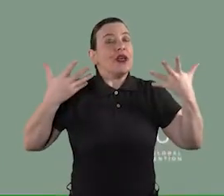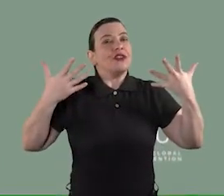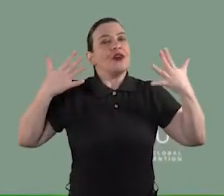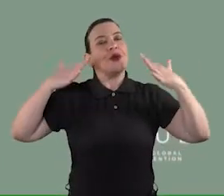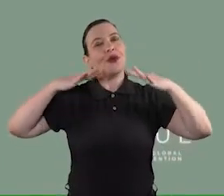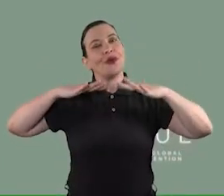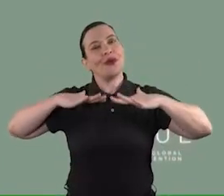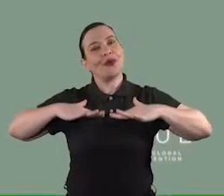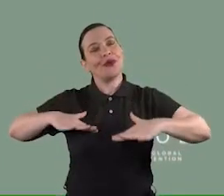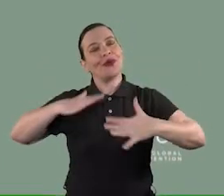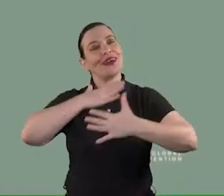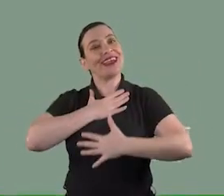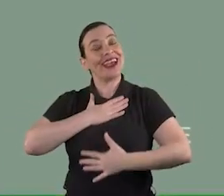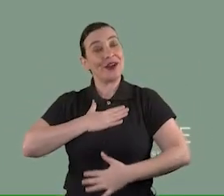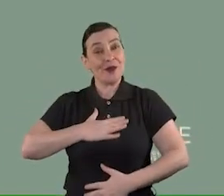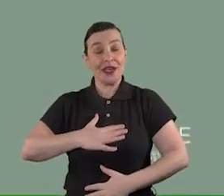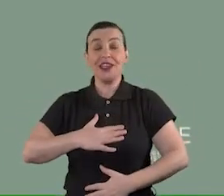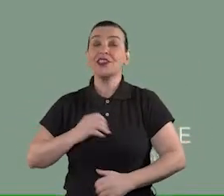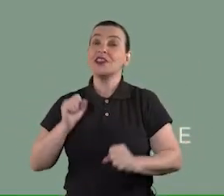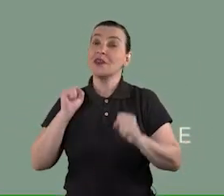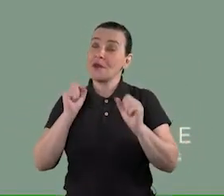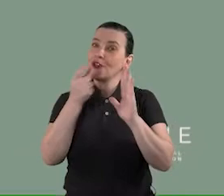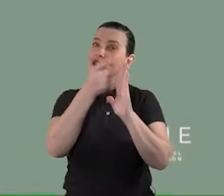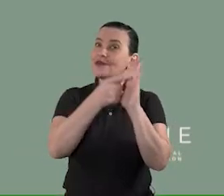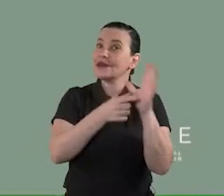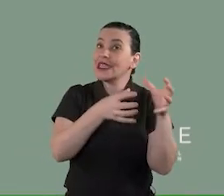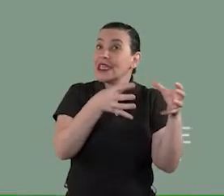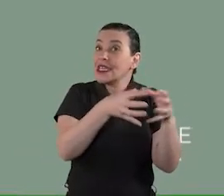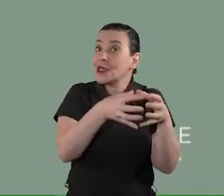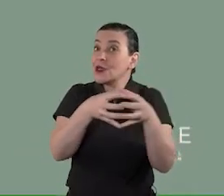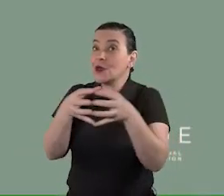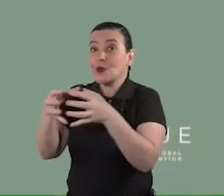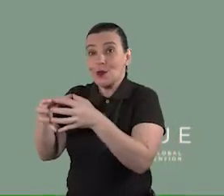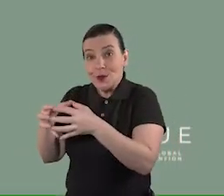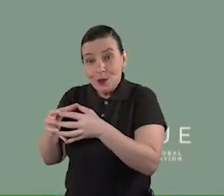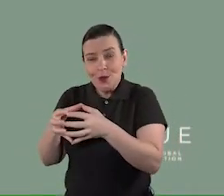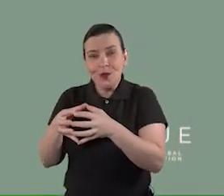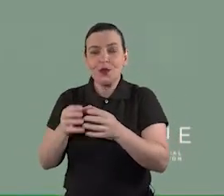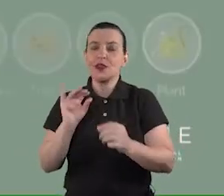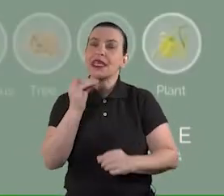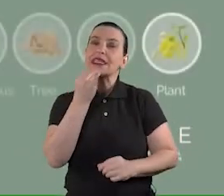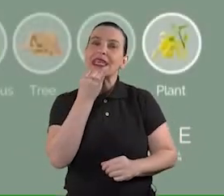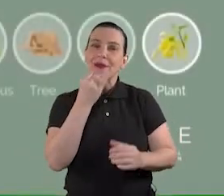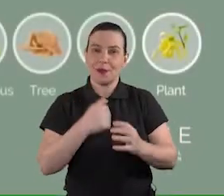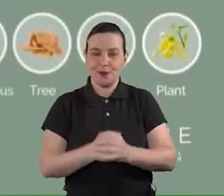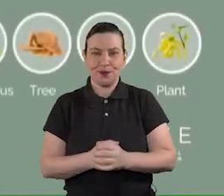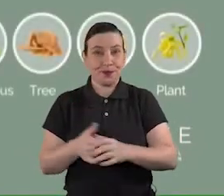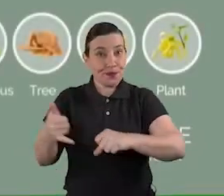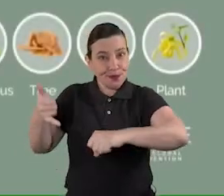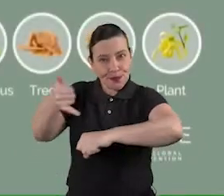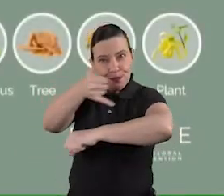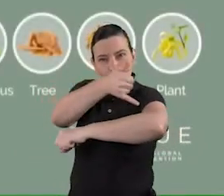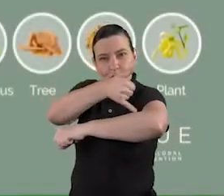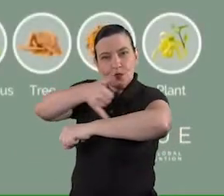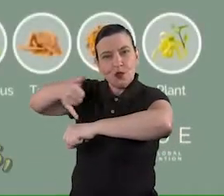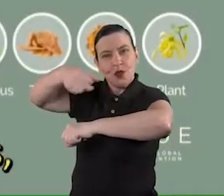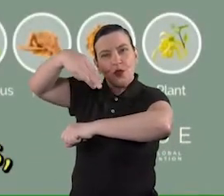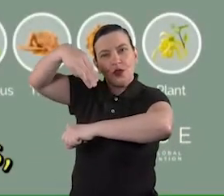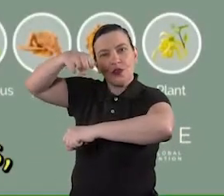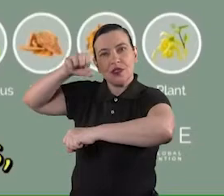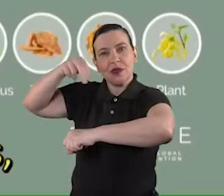método que achei útil foi classificar os olhos por grupos vou dar um exemplo os olhos mentolados